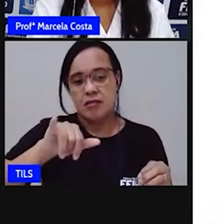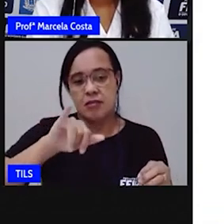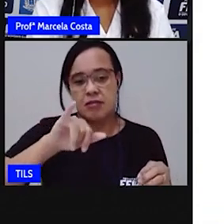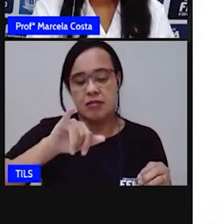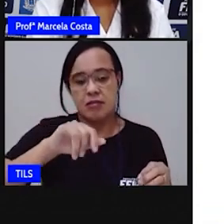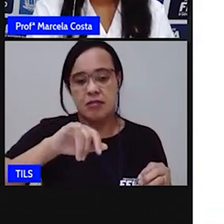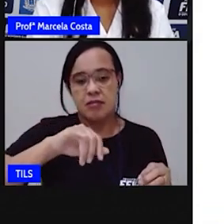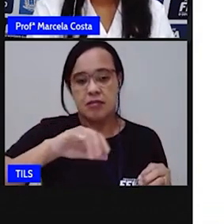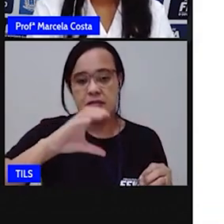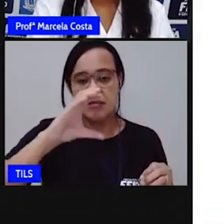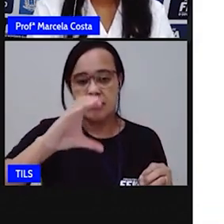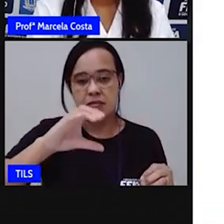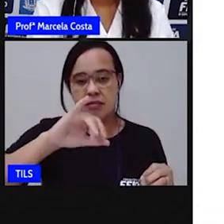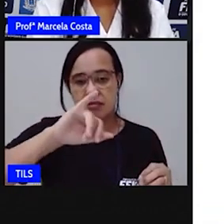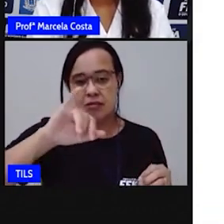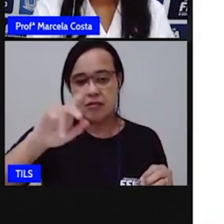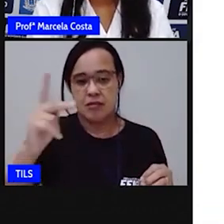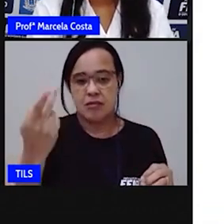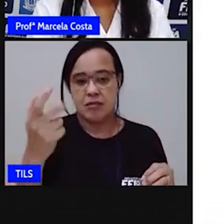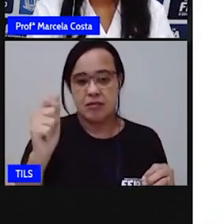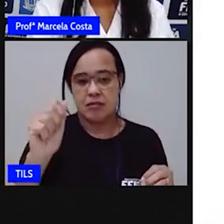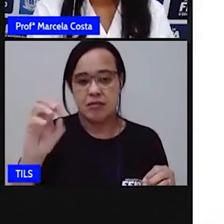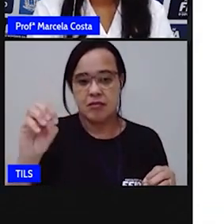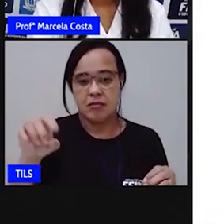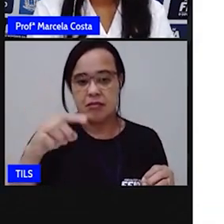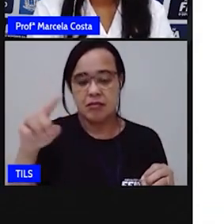Chão. Tem quantas vogais?